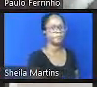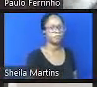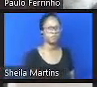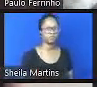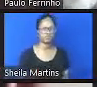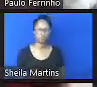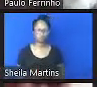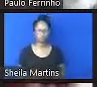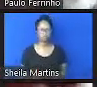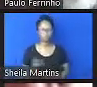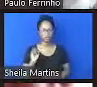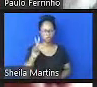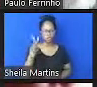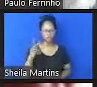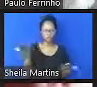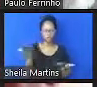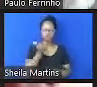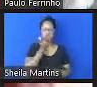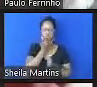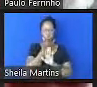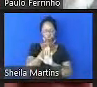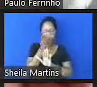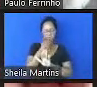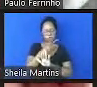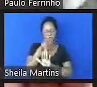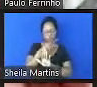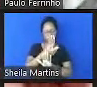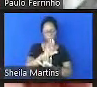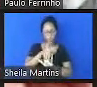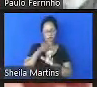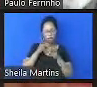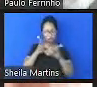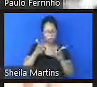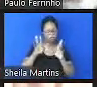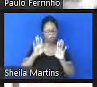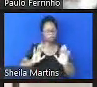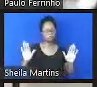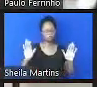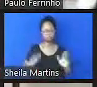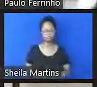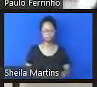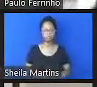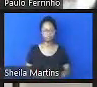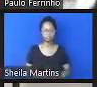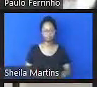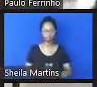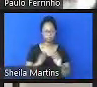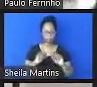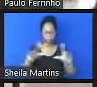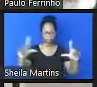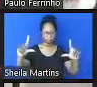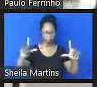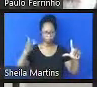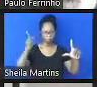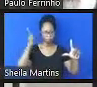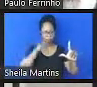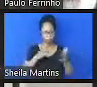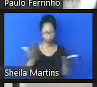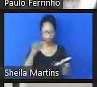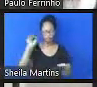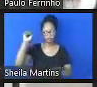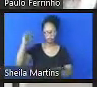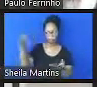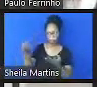Ok, perdão aí a falha. está compartilhada agora a tela? Sim, perfeito,